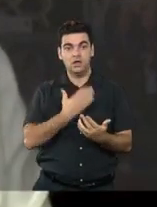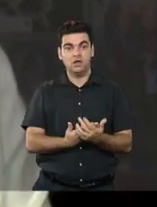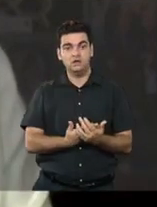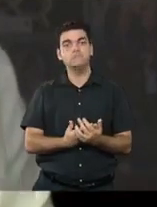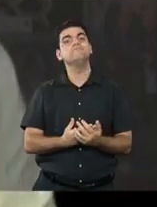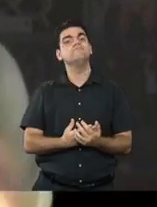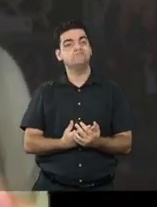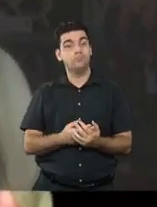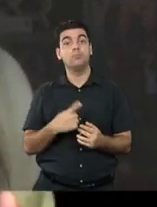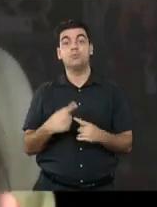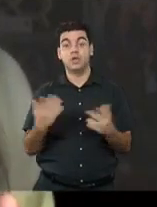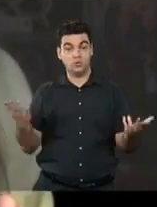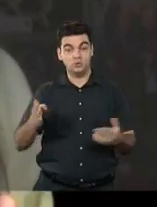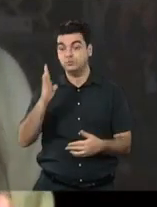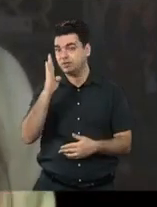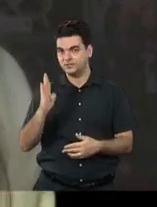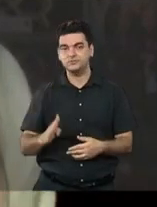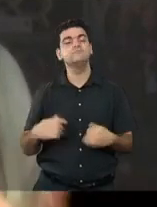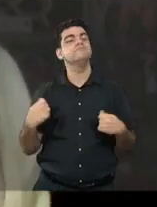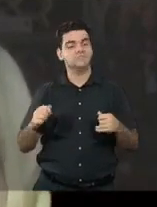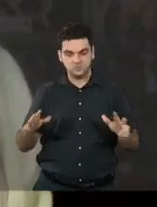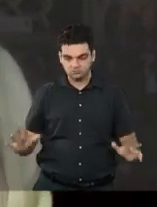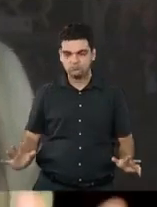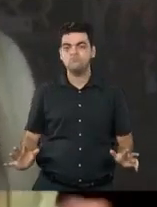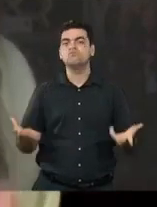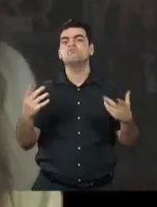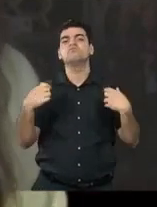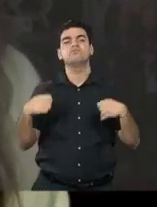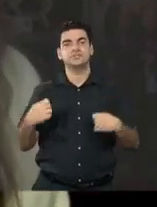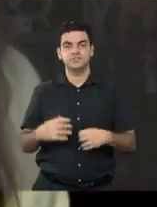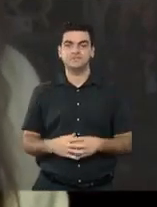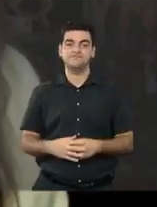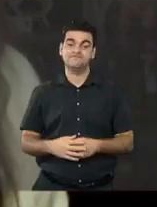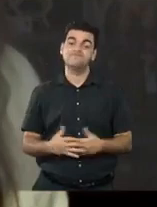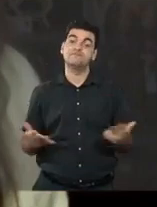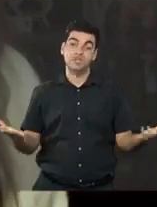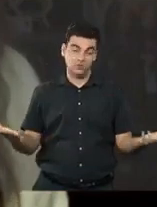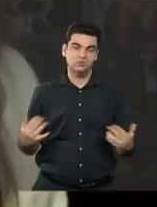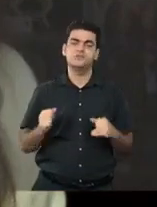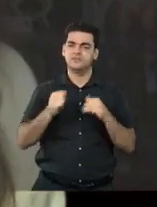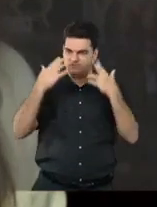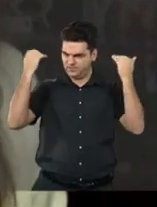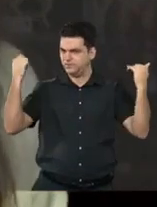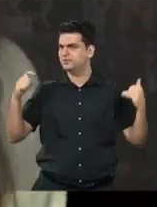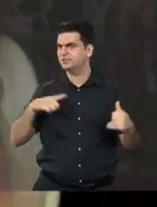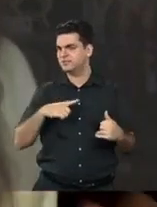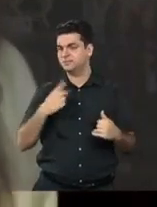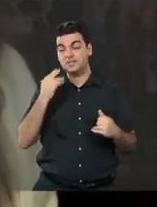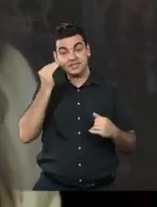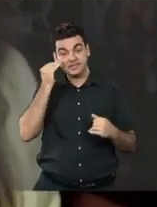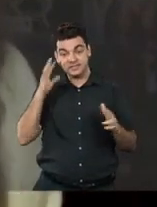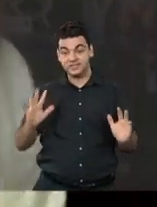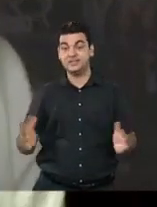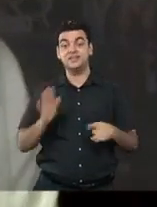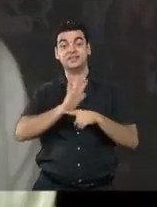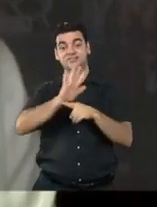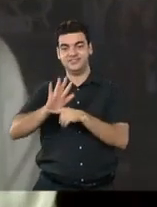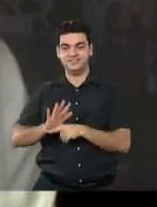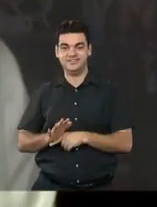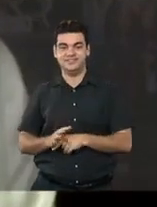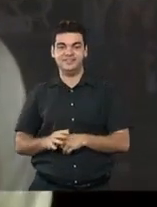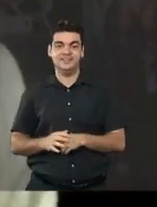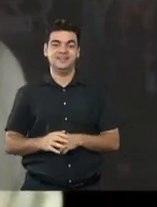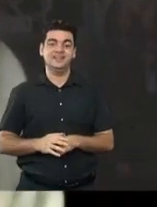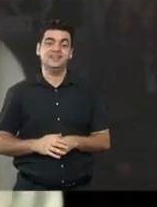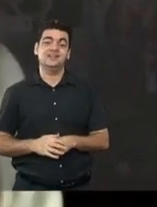é o que o Brasil inteiro devia estar se mobilizando, e aí é claro que chama muito a atenção para o bem. Bom, gente, só para avisar,